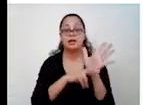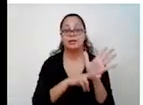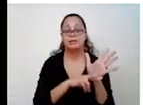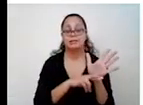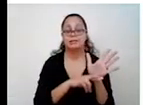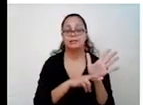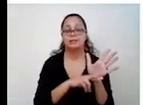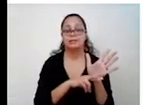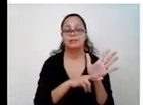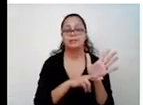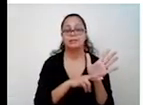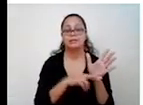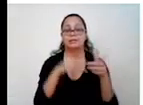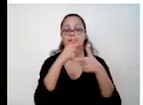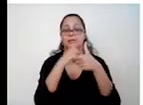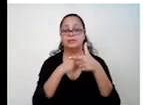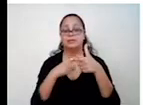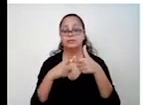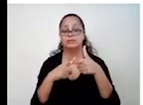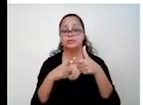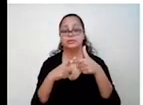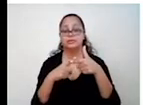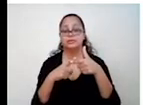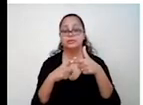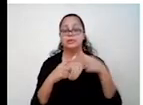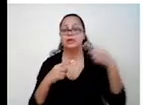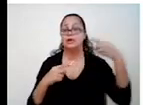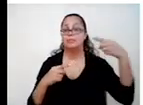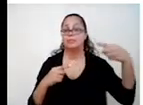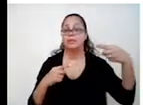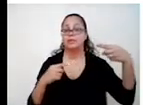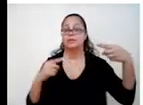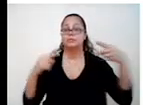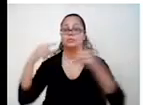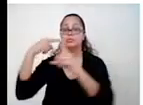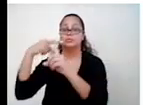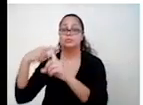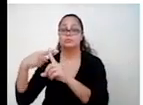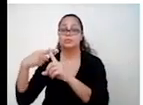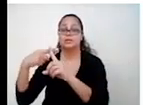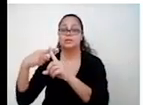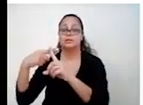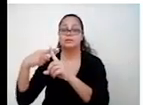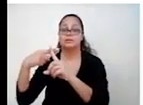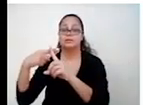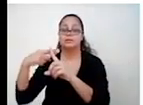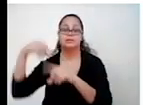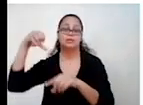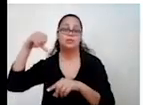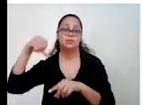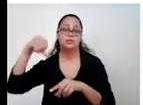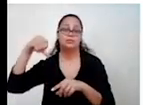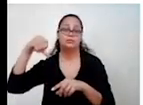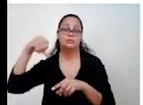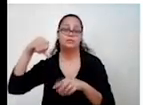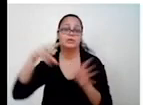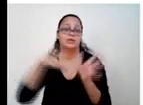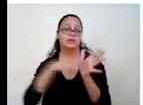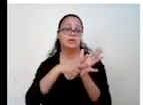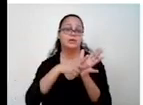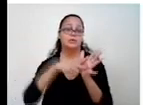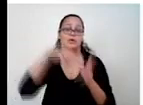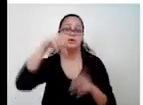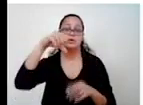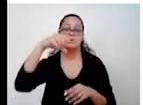divisão. Sinal é diferente, ó. Menos com mais do 9 dá menos. Sinal é diferente,